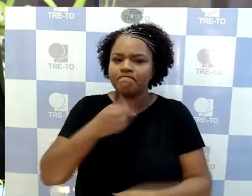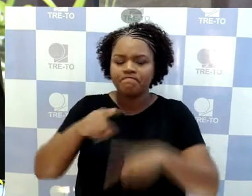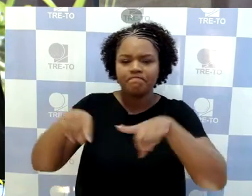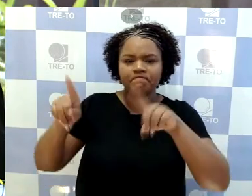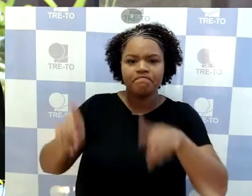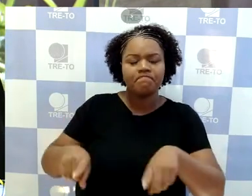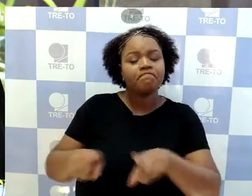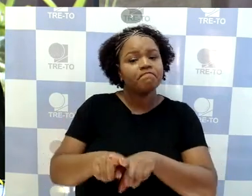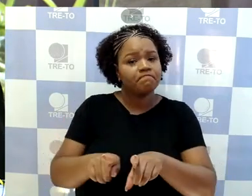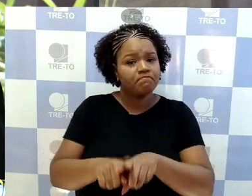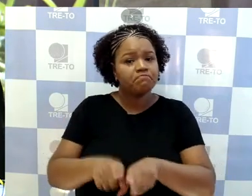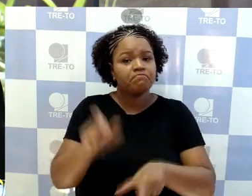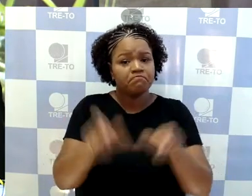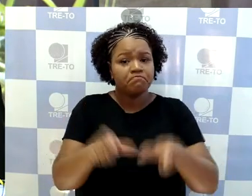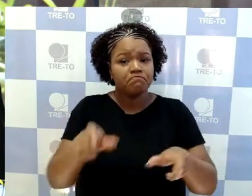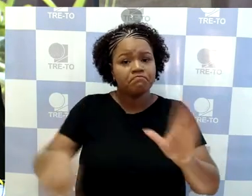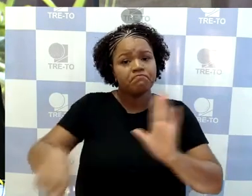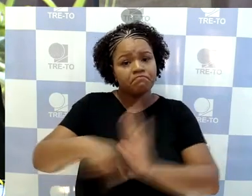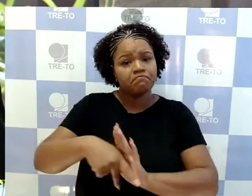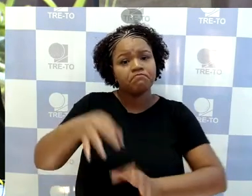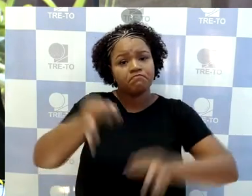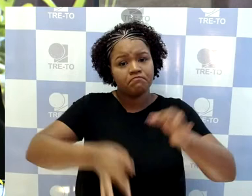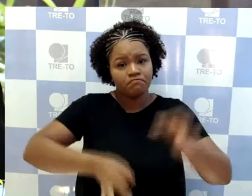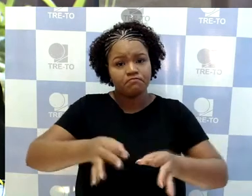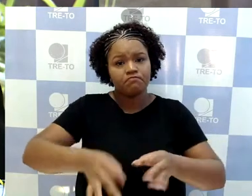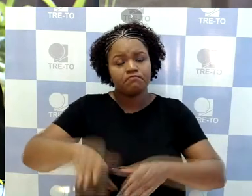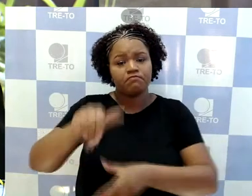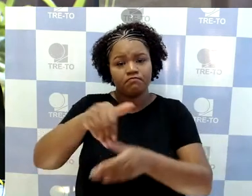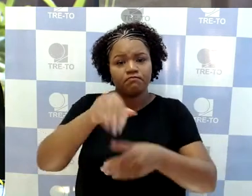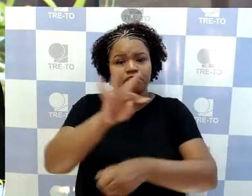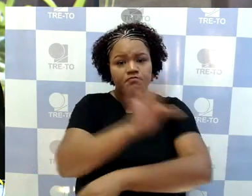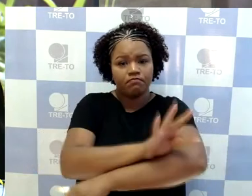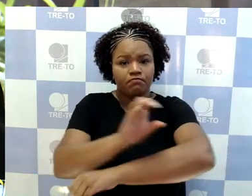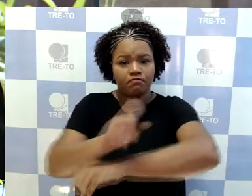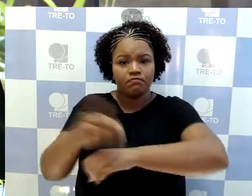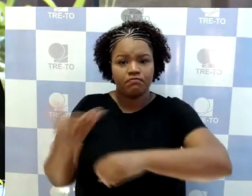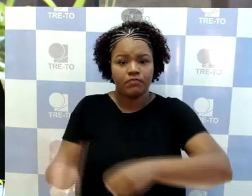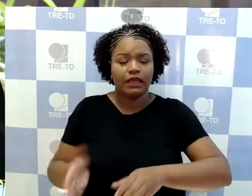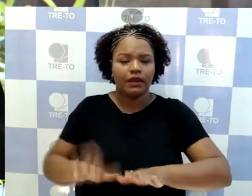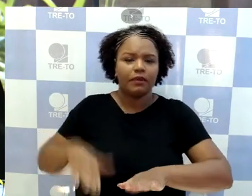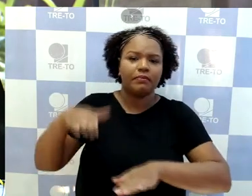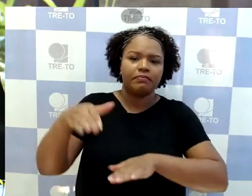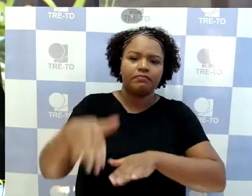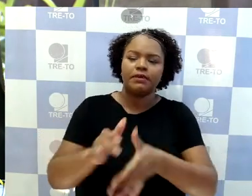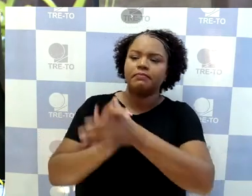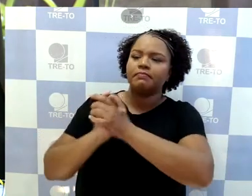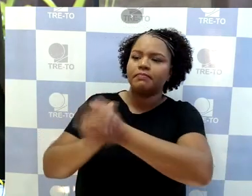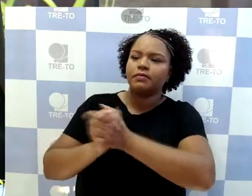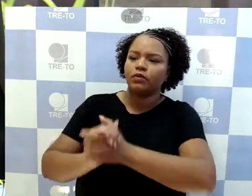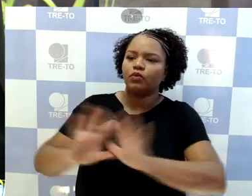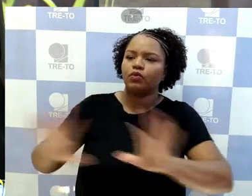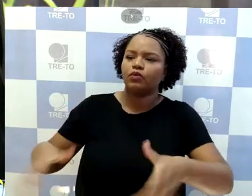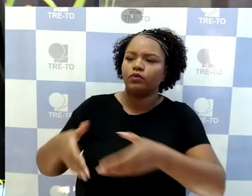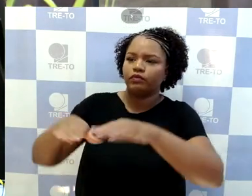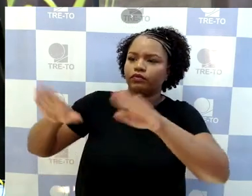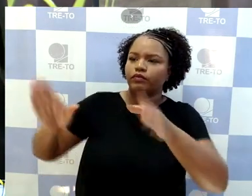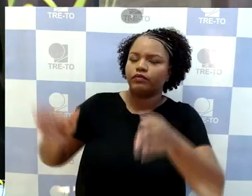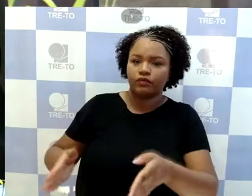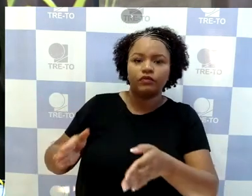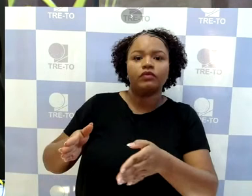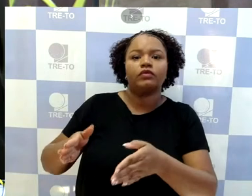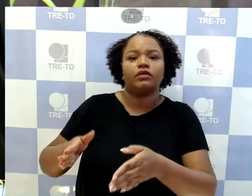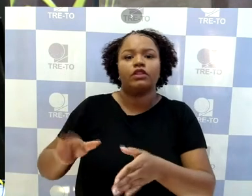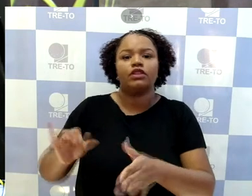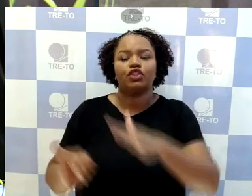Justiça Eleitoral Tocantinense. Nesse passo, parabenizo a equipe do Gabinete de Segurança Institucional